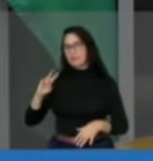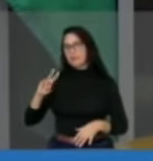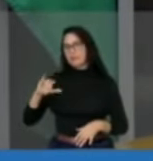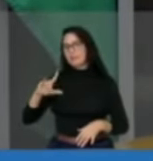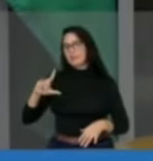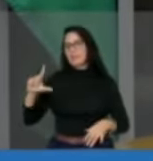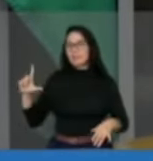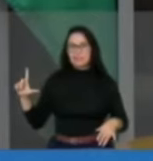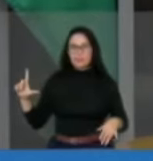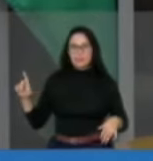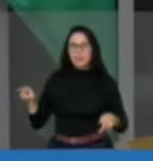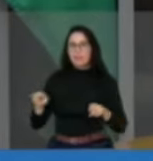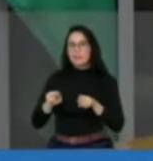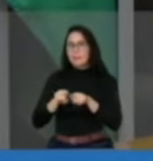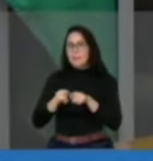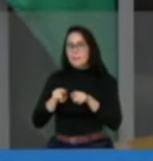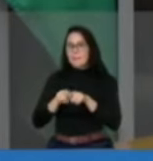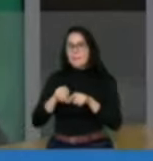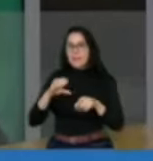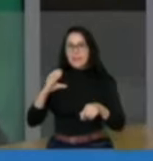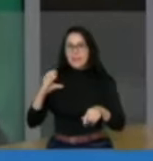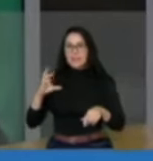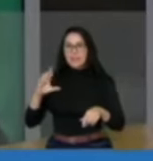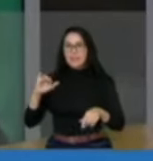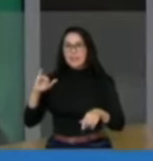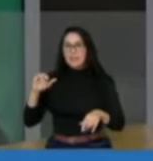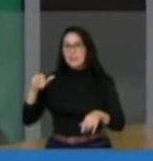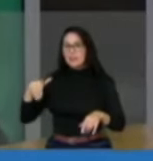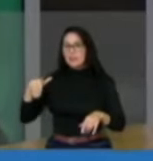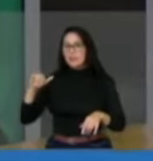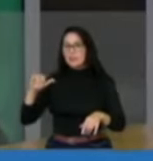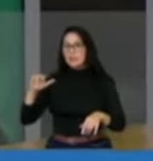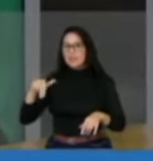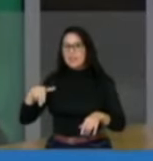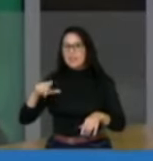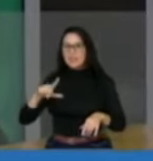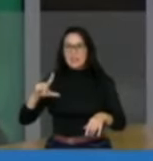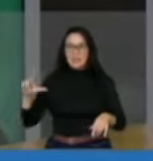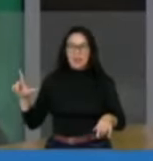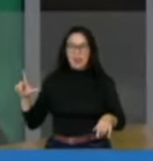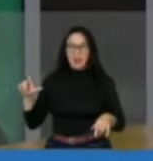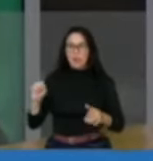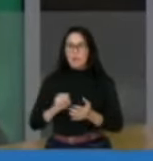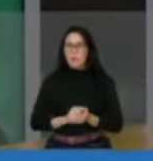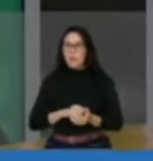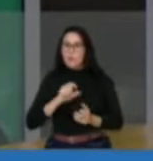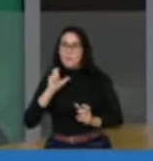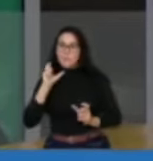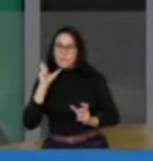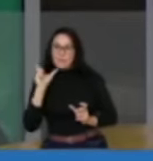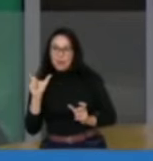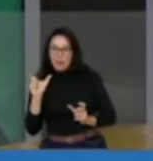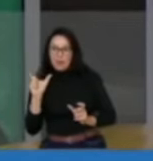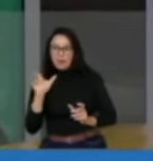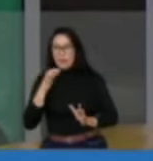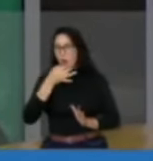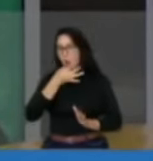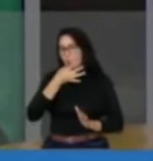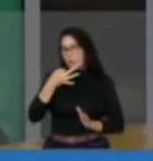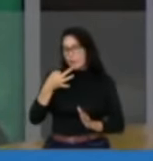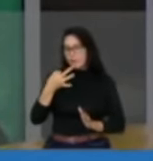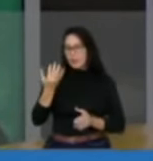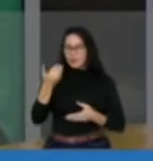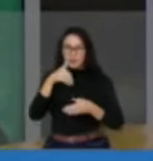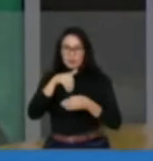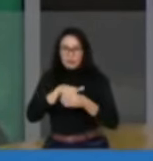das nossas opiniões, palavras e votos. Mormente na tribuna da Câmara. No meu entendimento, como